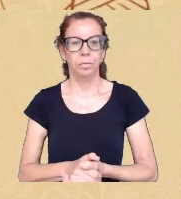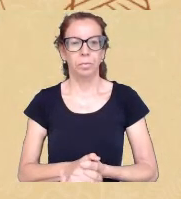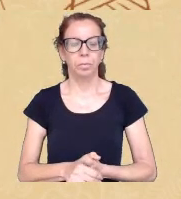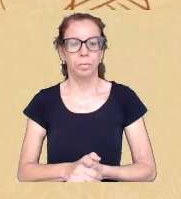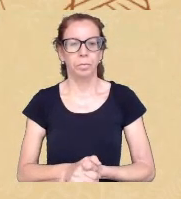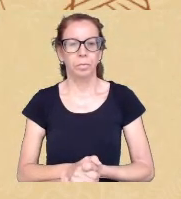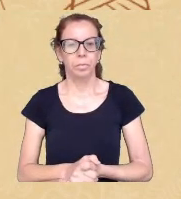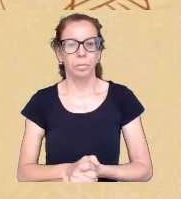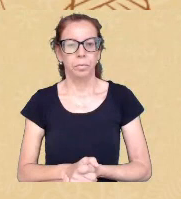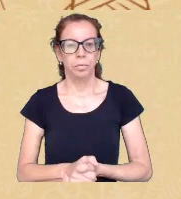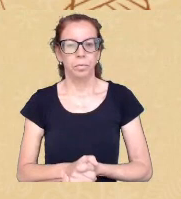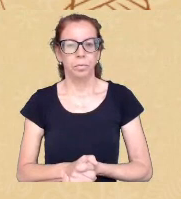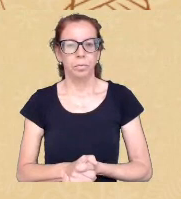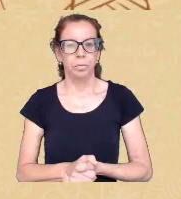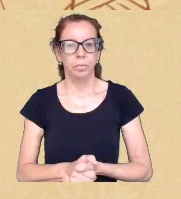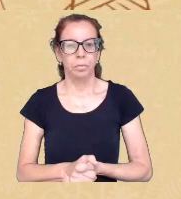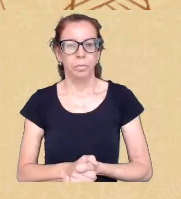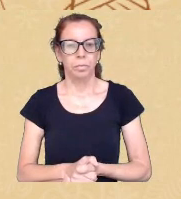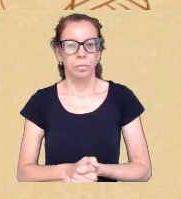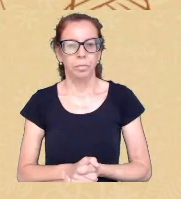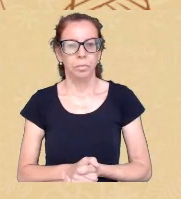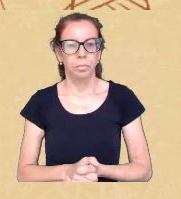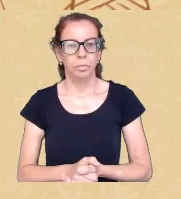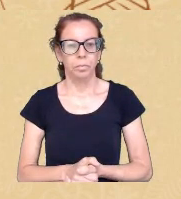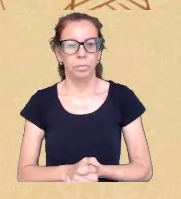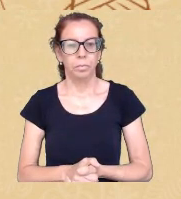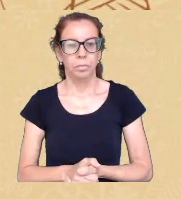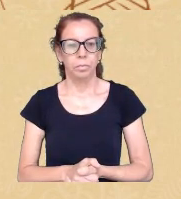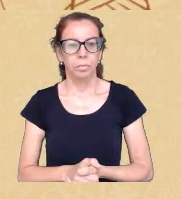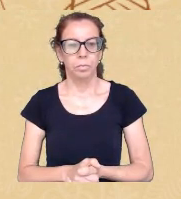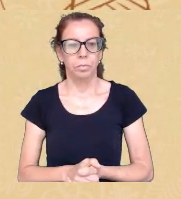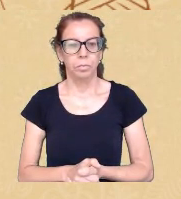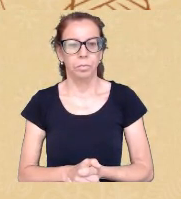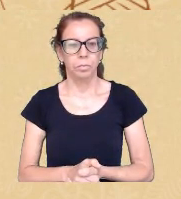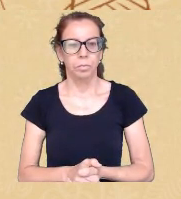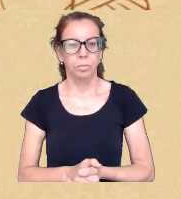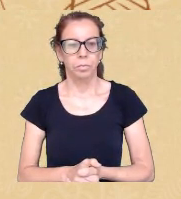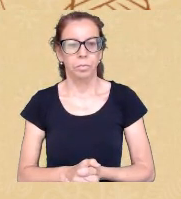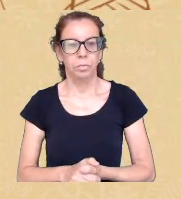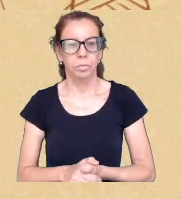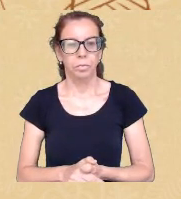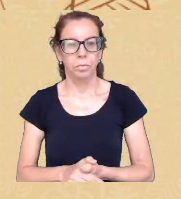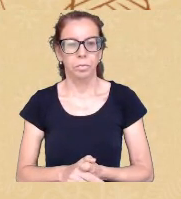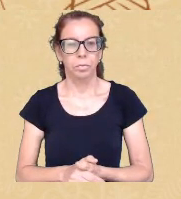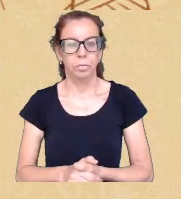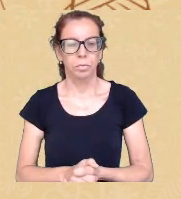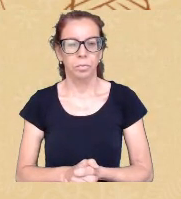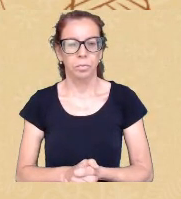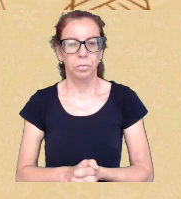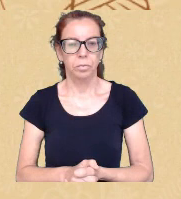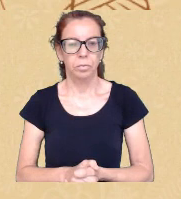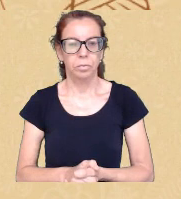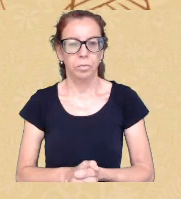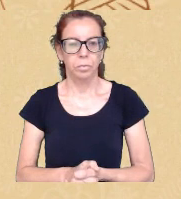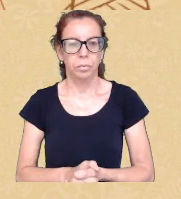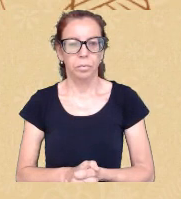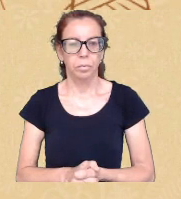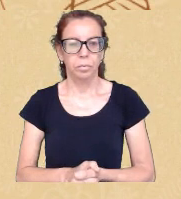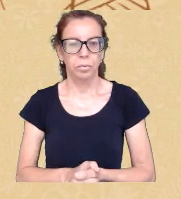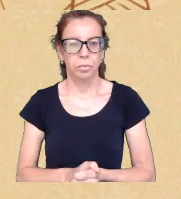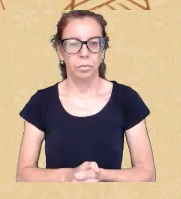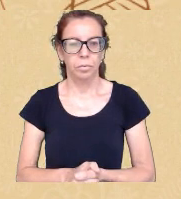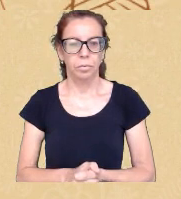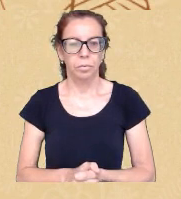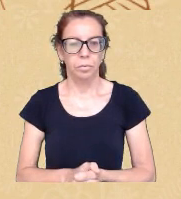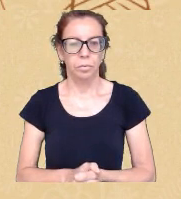Geni a Denise até tocou um pouco ela falou dos neopentecostais mas eu queria se você pudesse falar